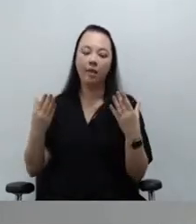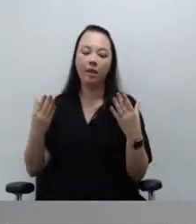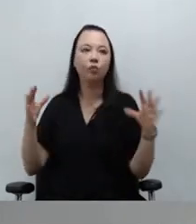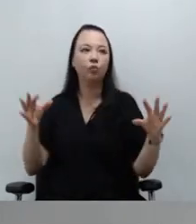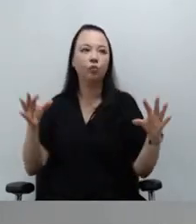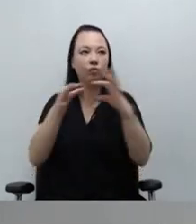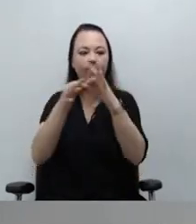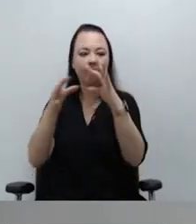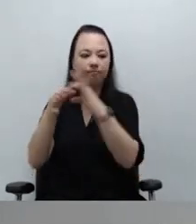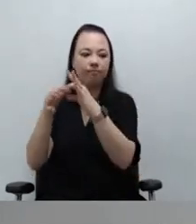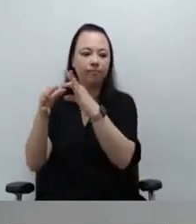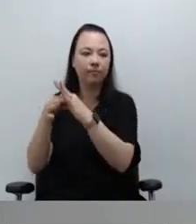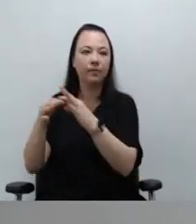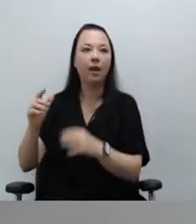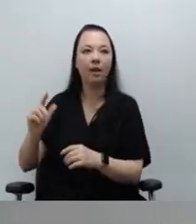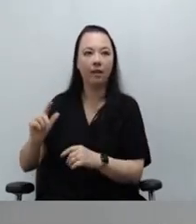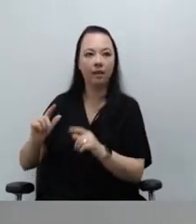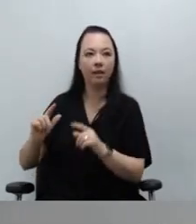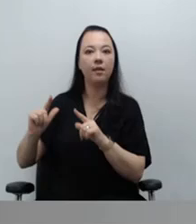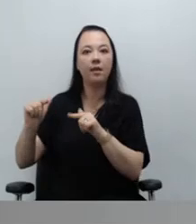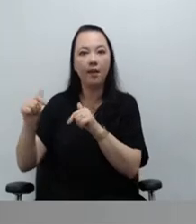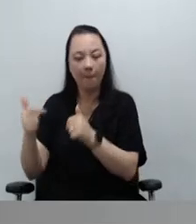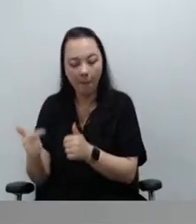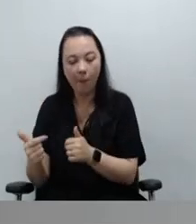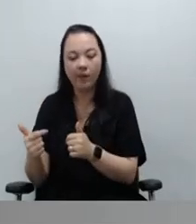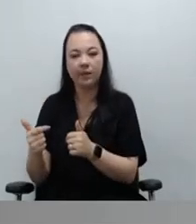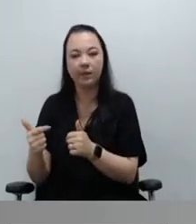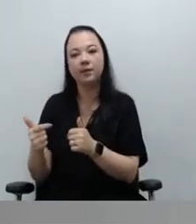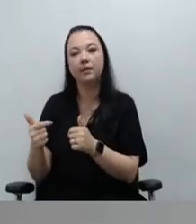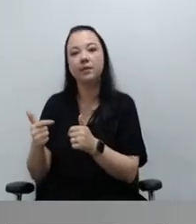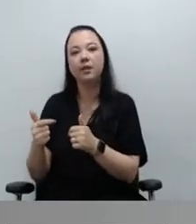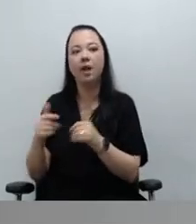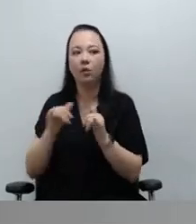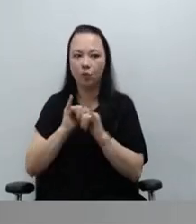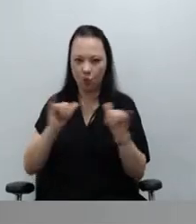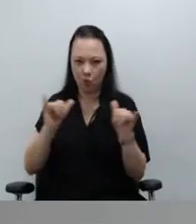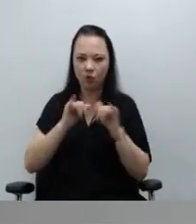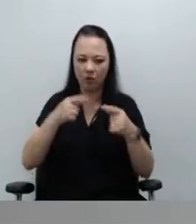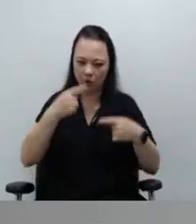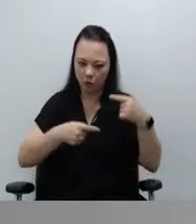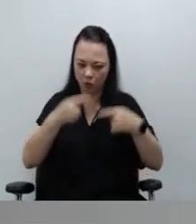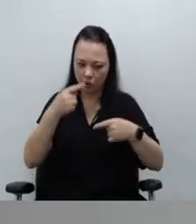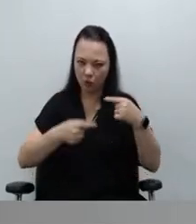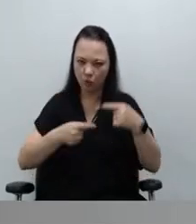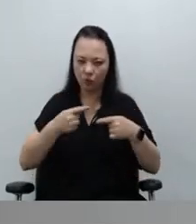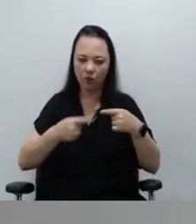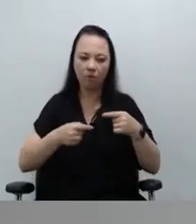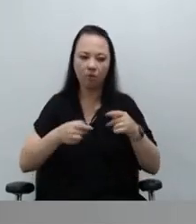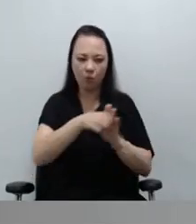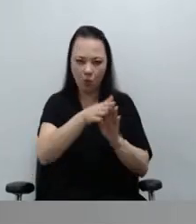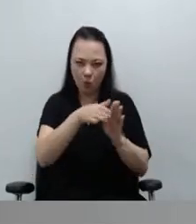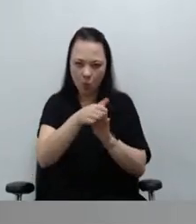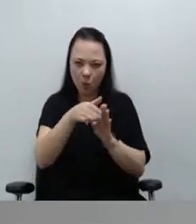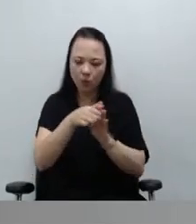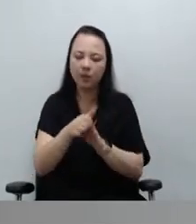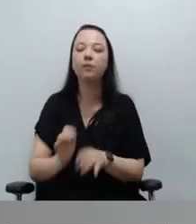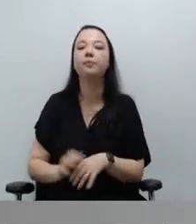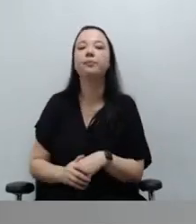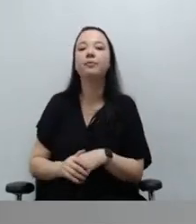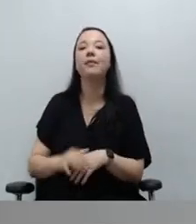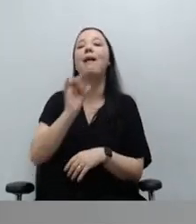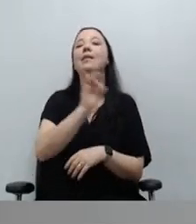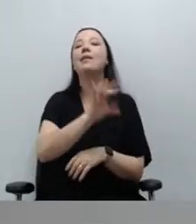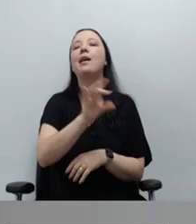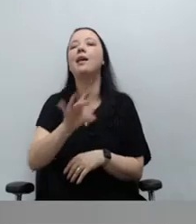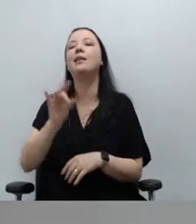logo após a notícia dessas discussões no Conselho, cada uma dessas comarcas, ainda que não seja uma